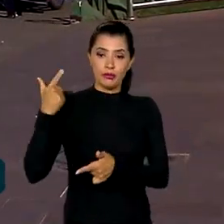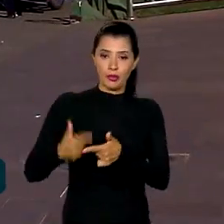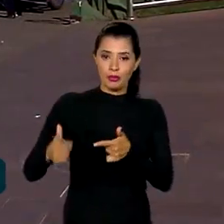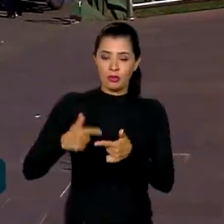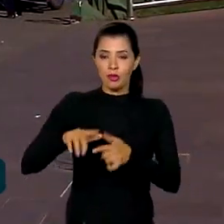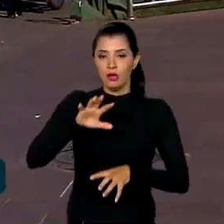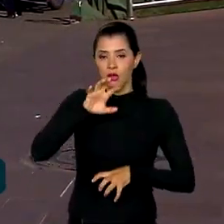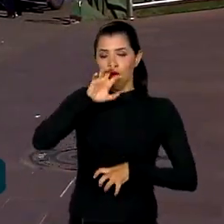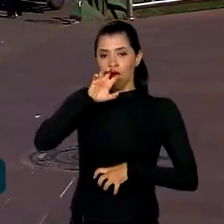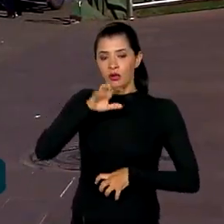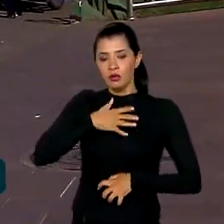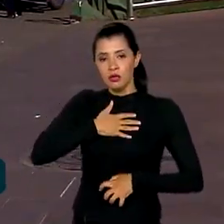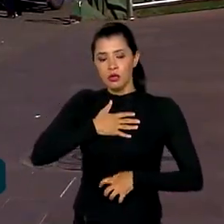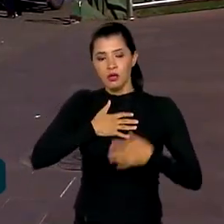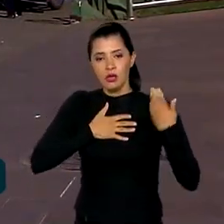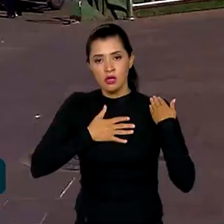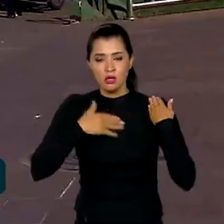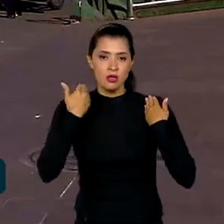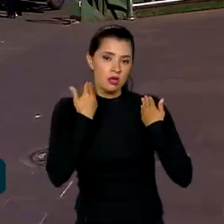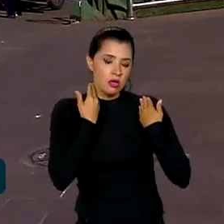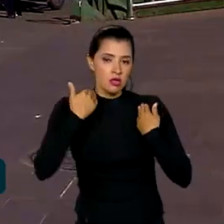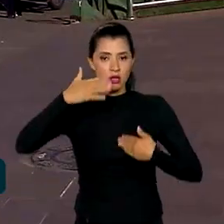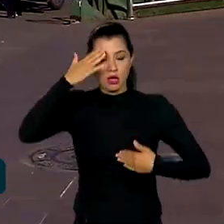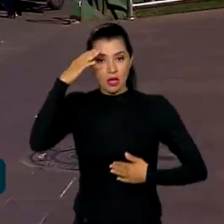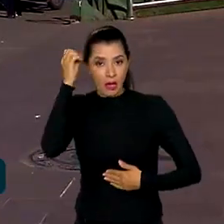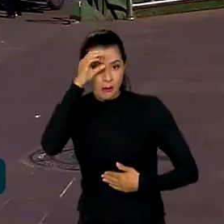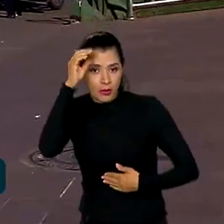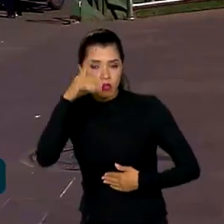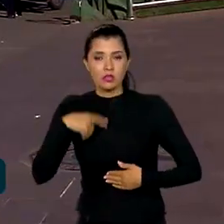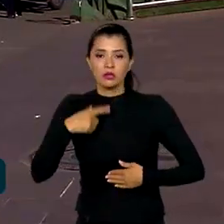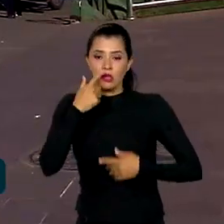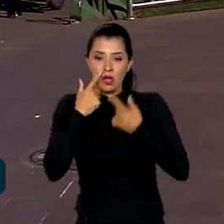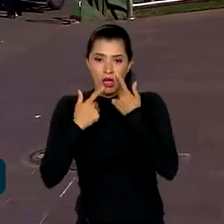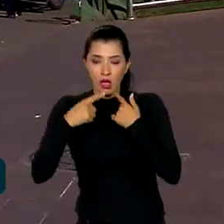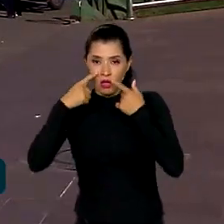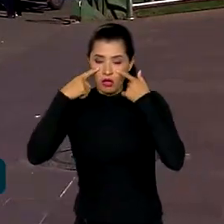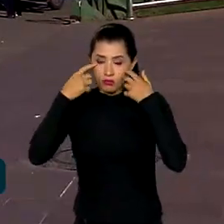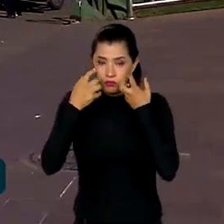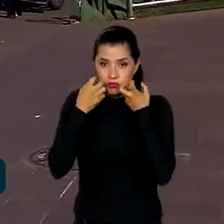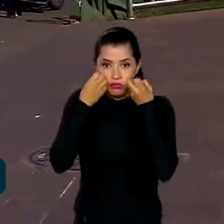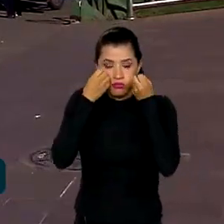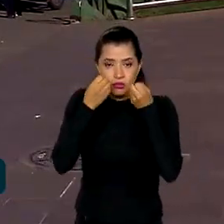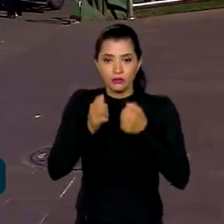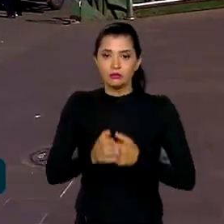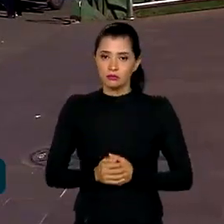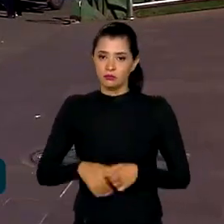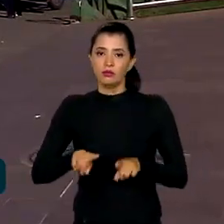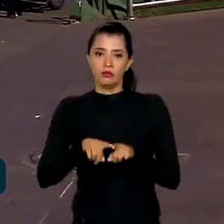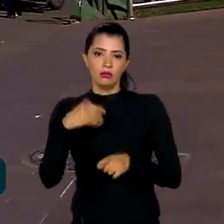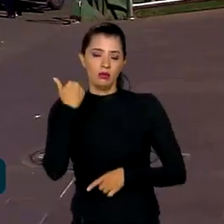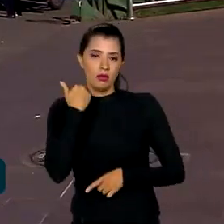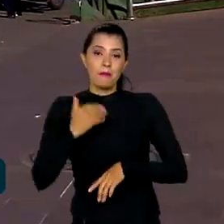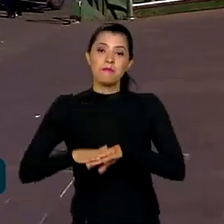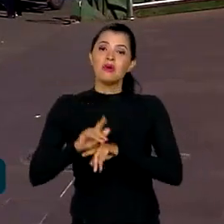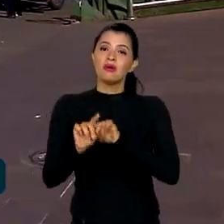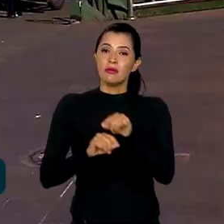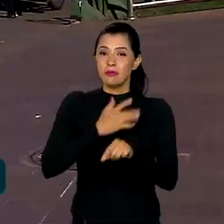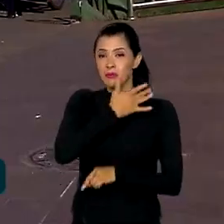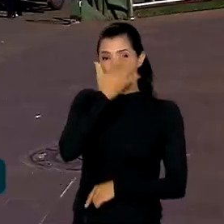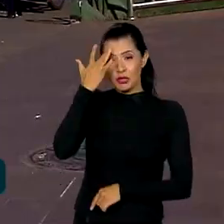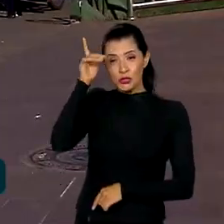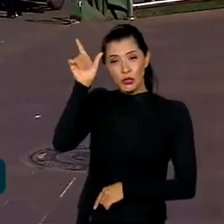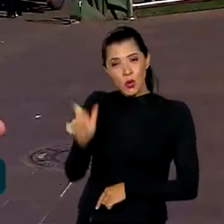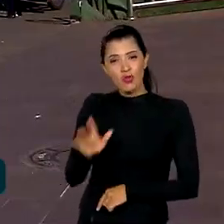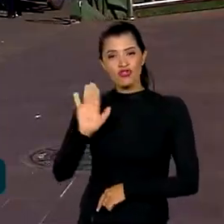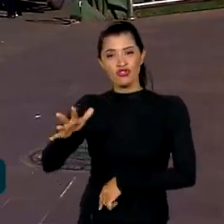respiratórios, cansaço, dor de cabeça, narinas e olhos ressecados. O desconforto é ainda maior para pessoas